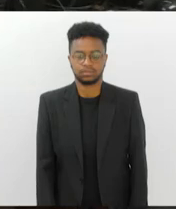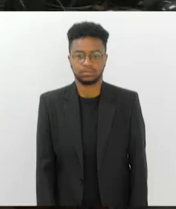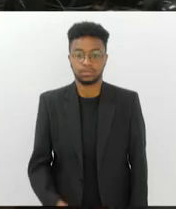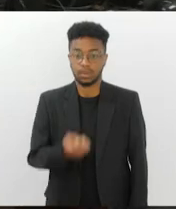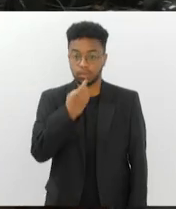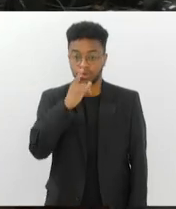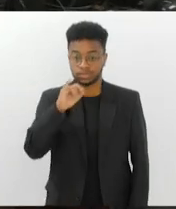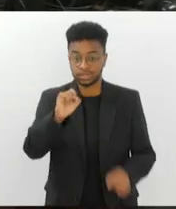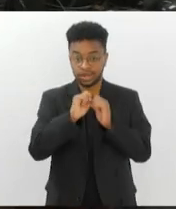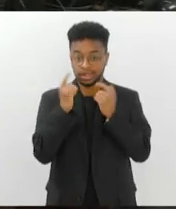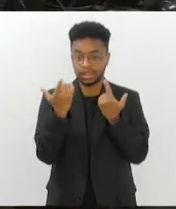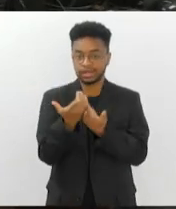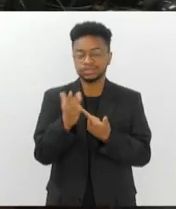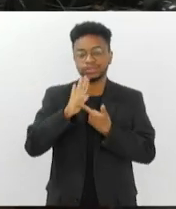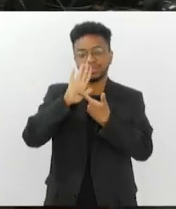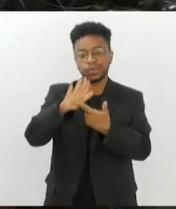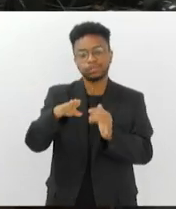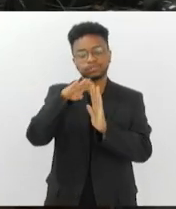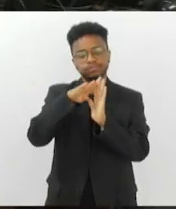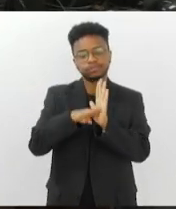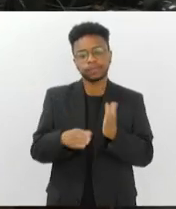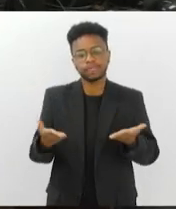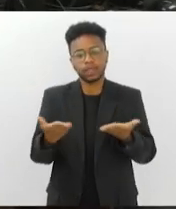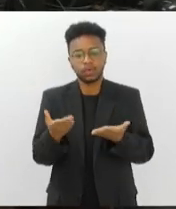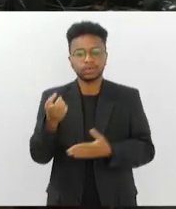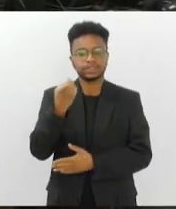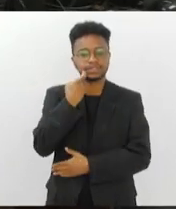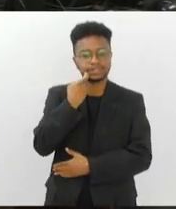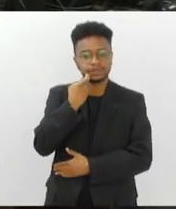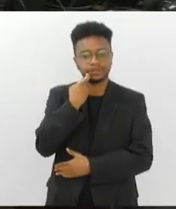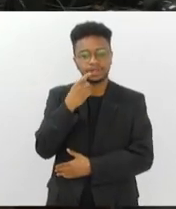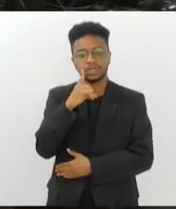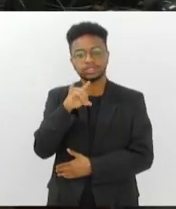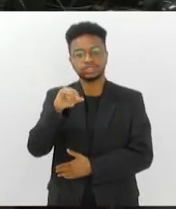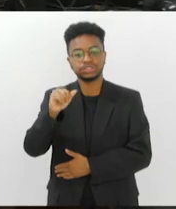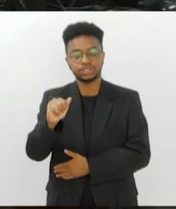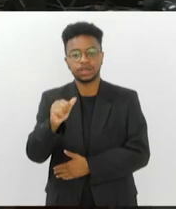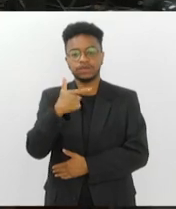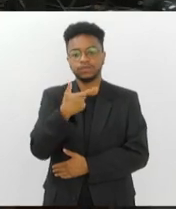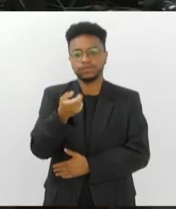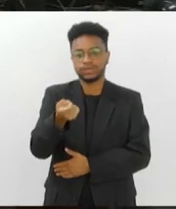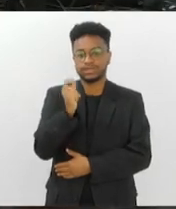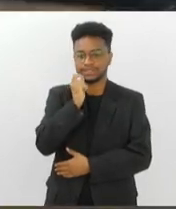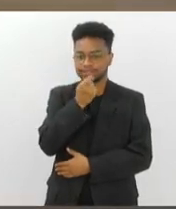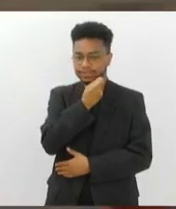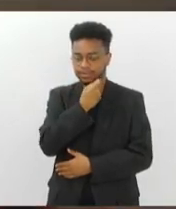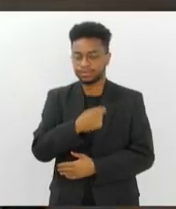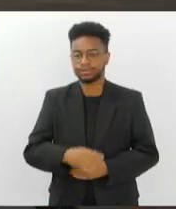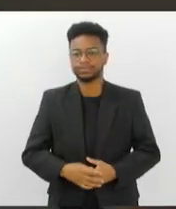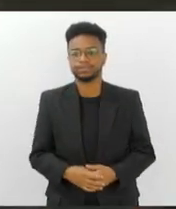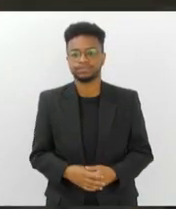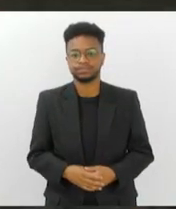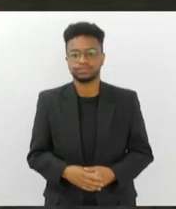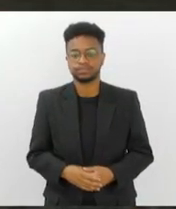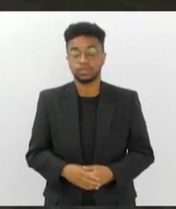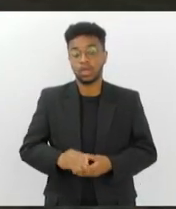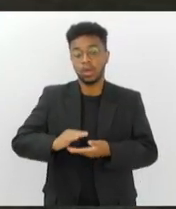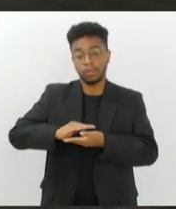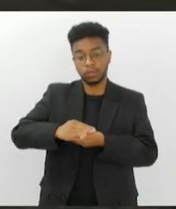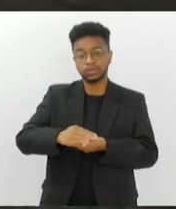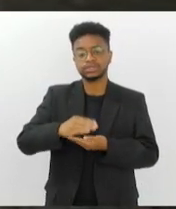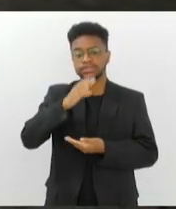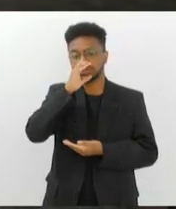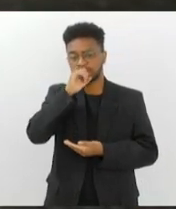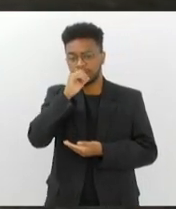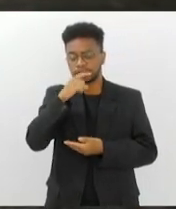O Bom Dia Alerj traz os seguintes destaques nesta sexta-feira, 20 de setembro. Búzios tem sábado